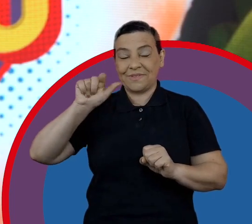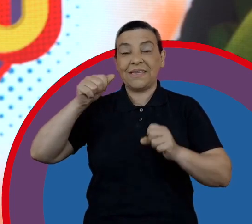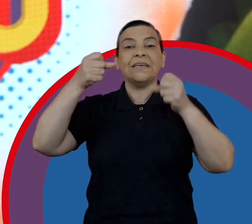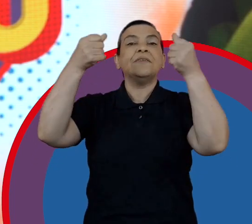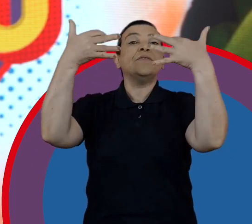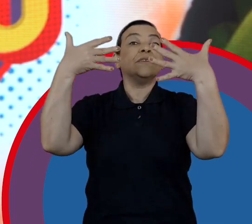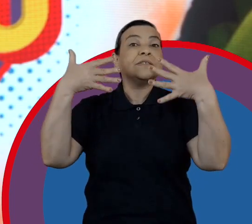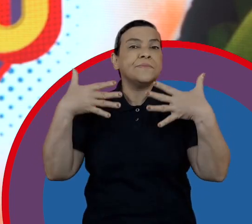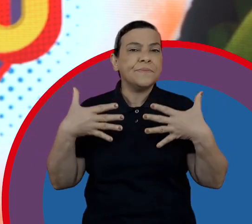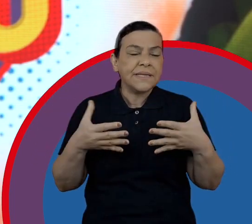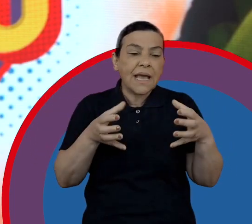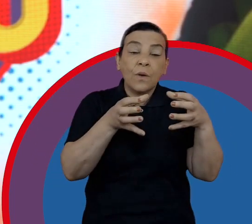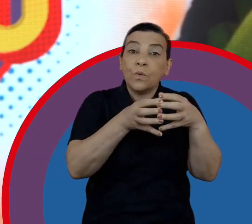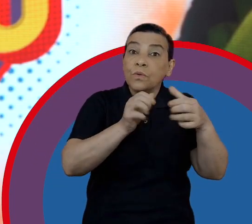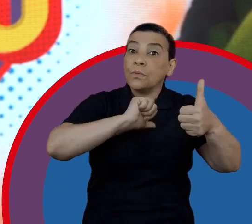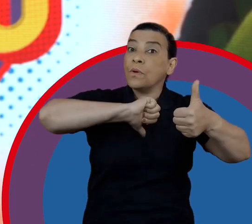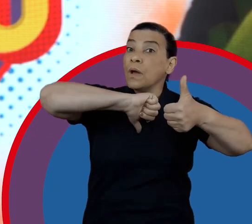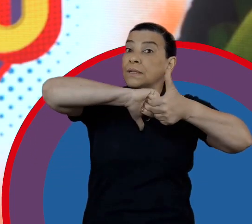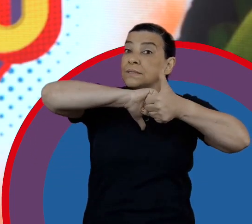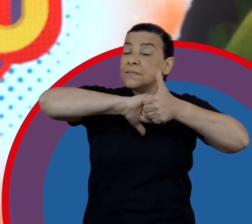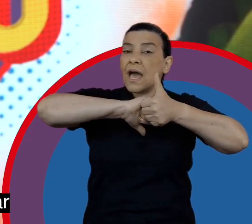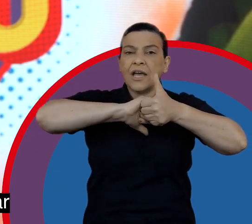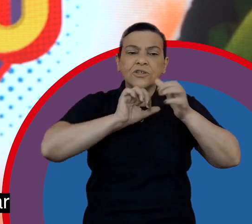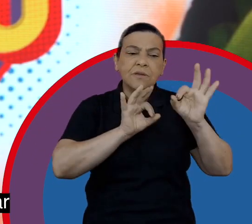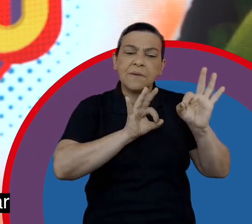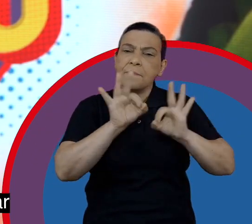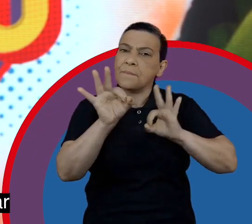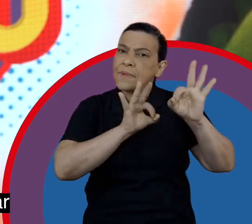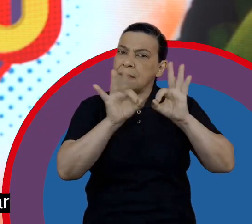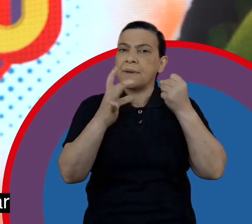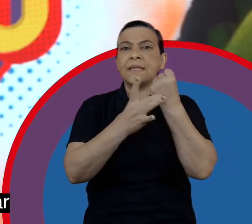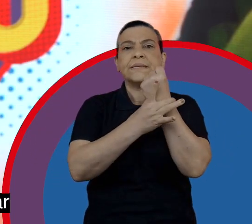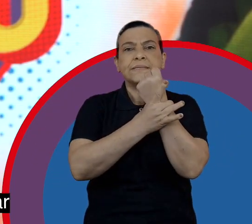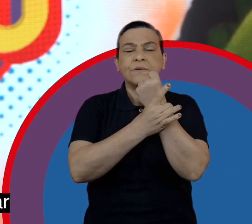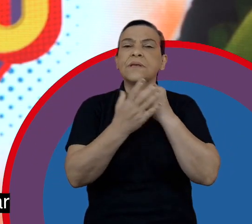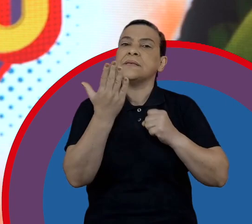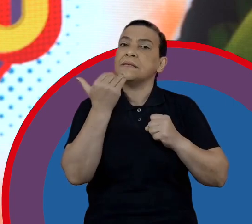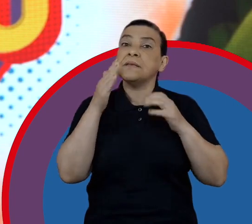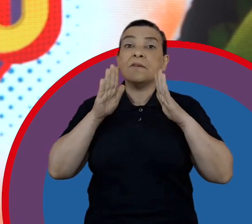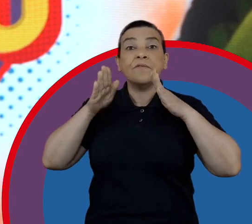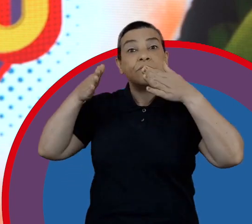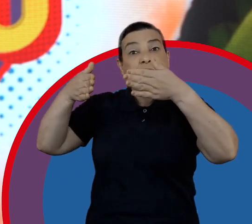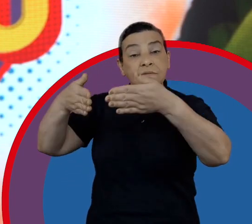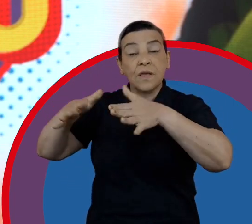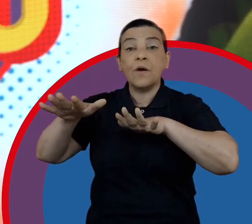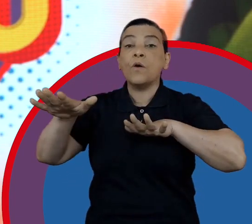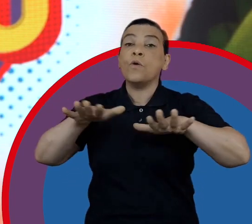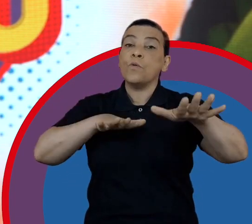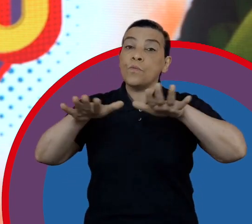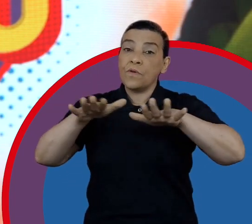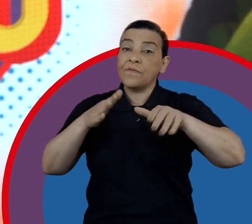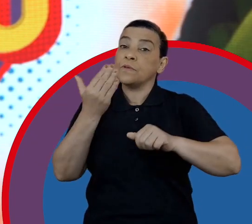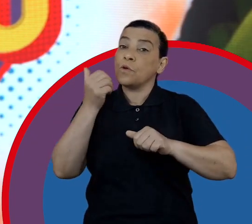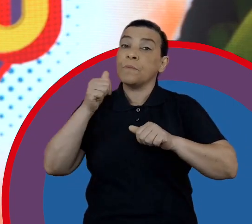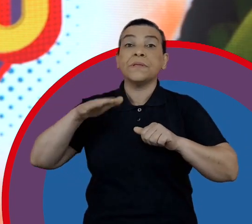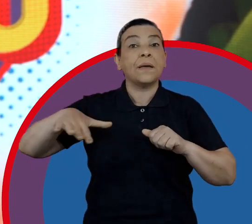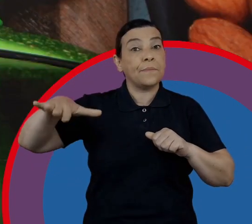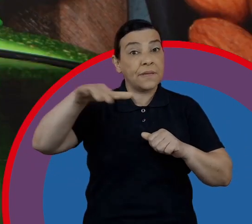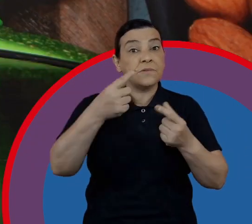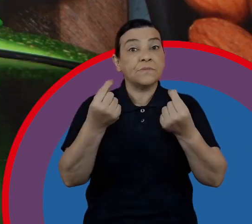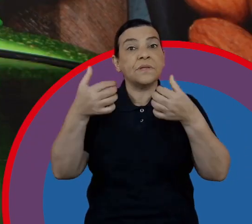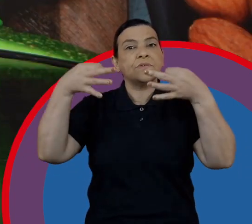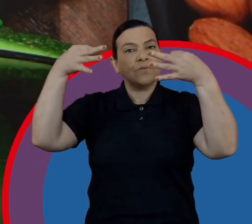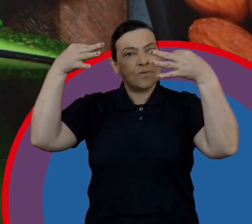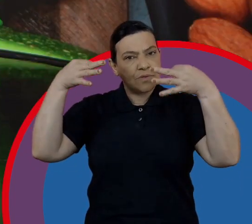eu sou a Júlia e vou contar para vocês como a equipe de qualidade trabalha nas frentes de segurança alimentar voltadas ao movimento Act for Food,